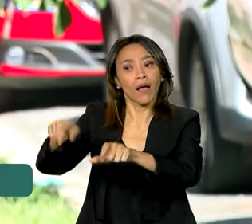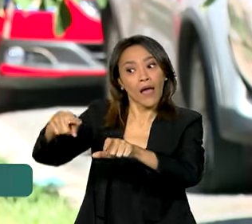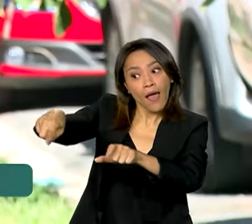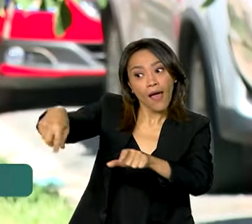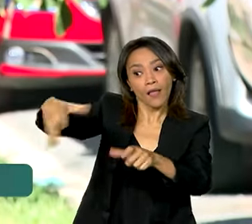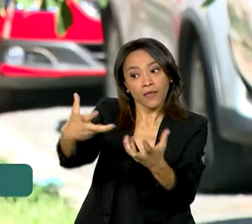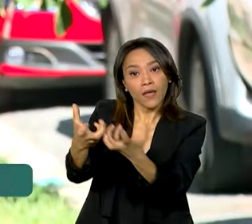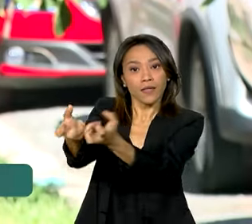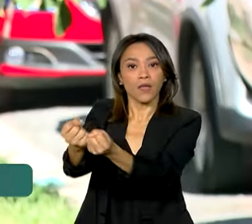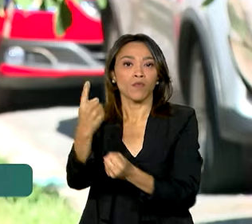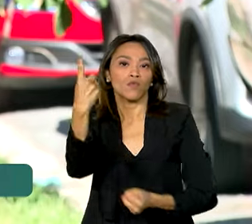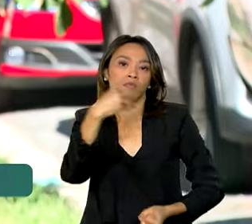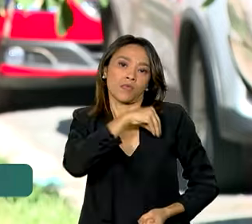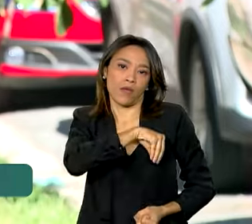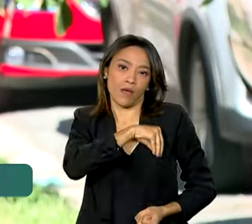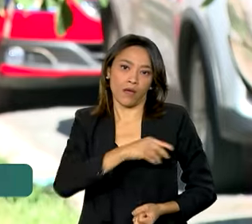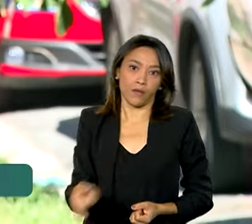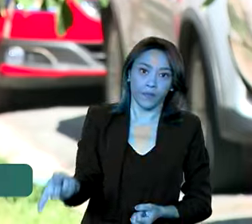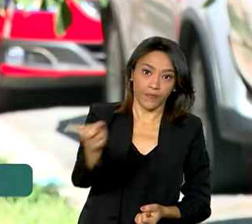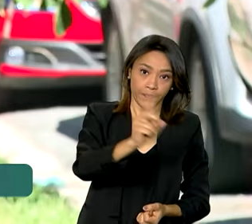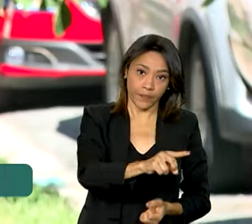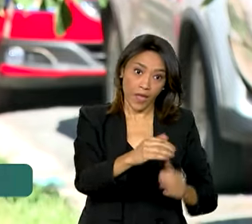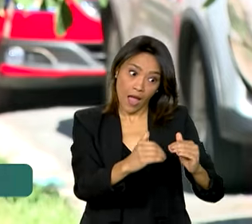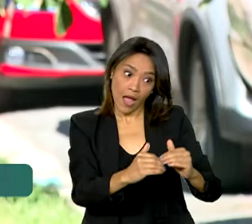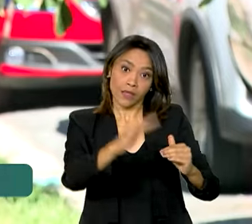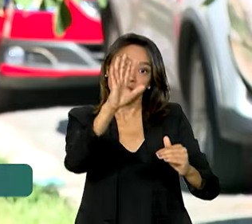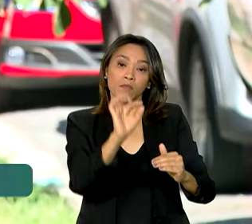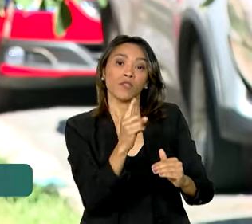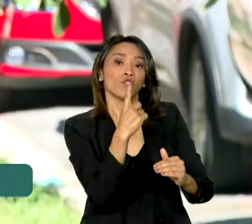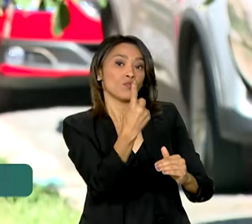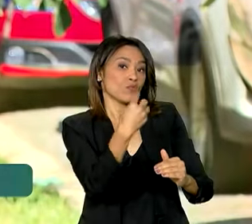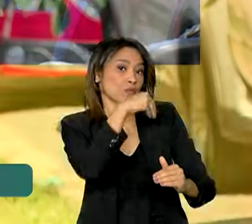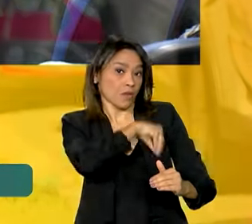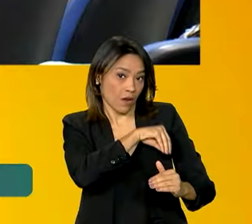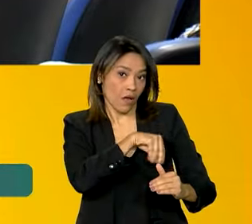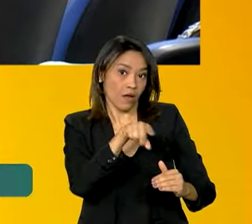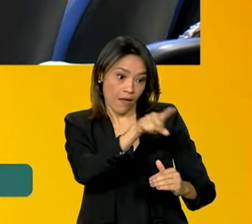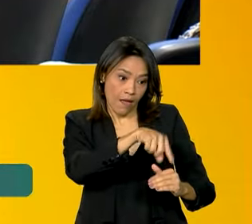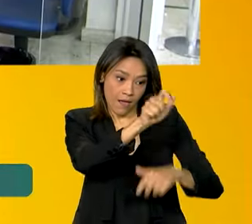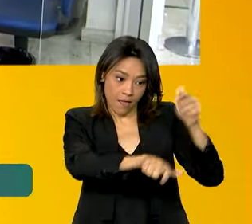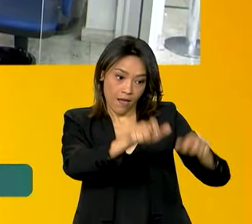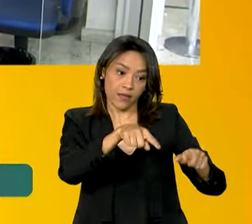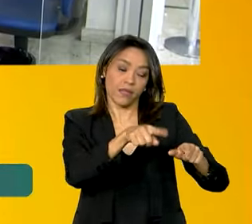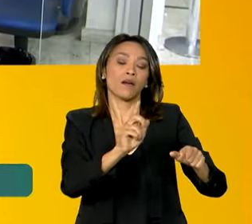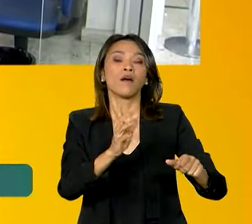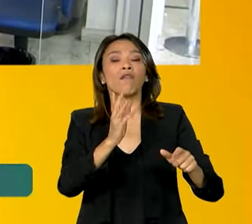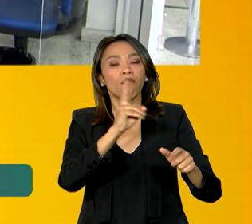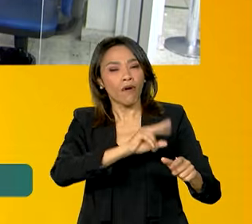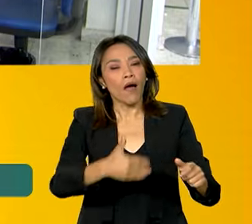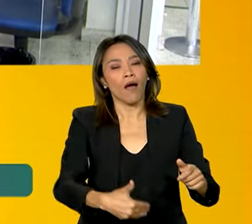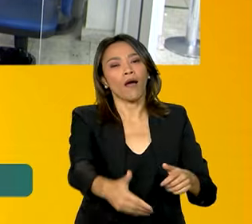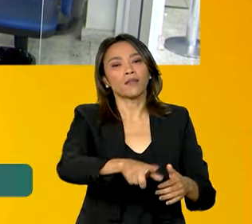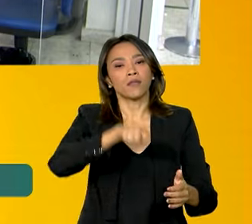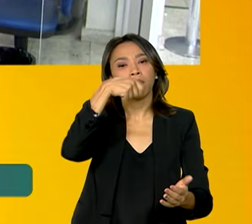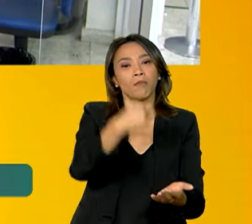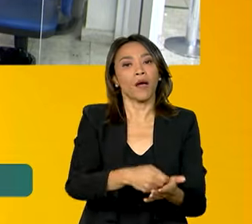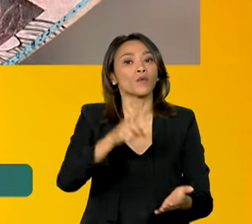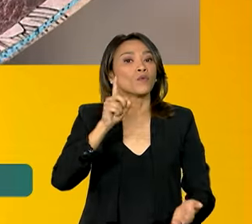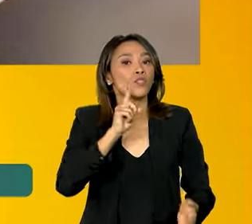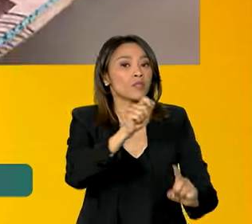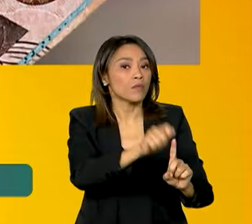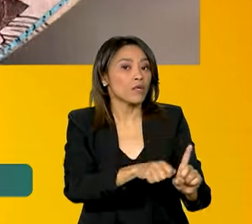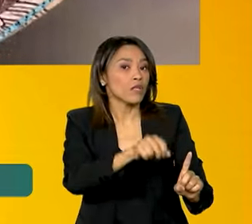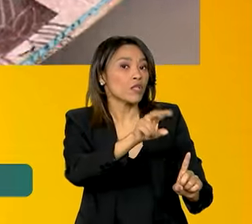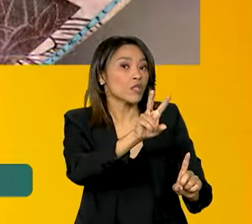um salário mínimo. Já para quem recebe acima desse piso nacional, os valores vão ser pagos a partir do dia 2 de